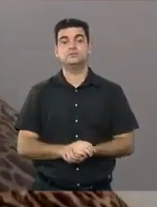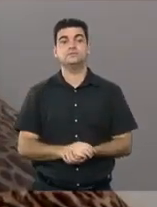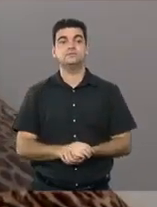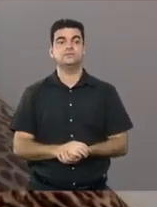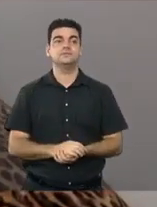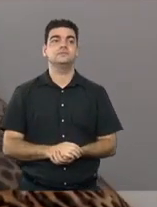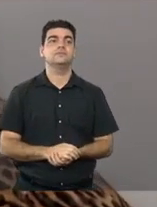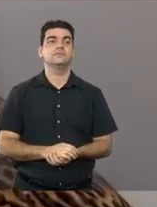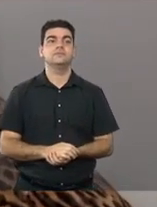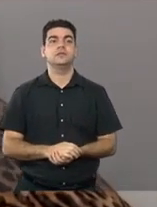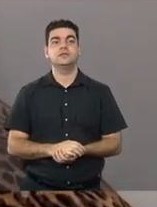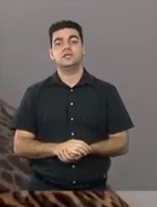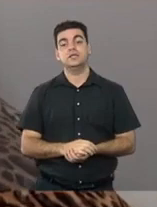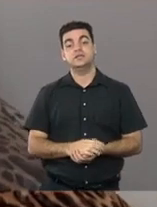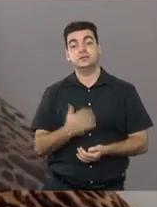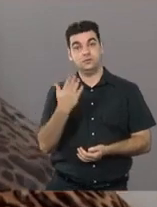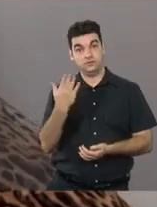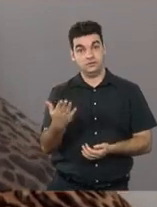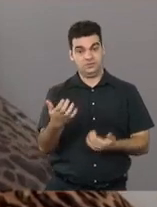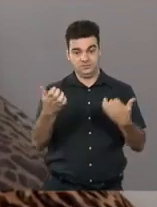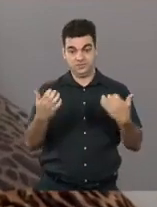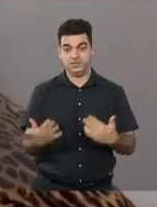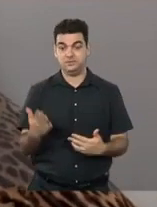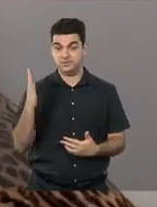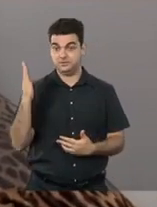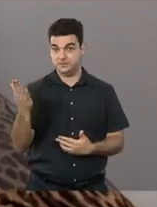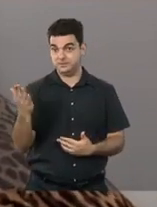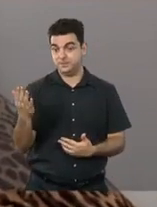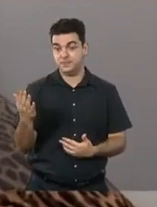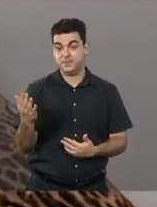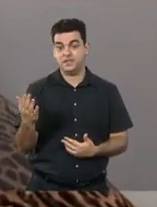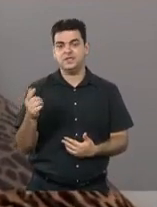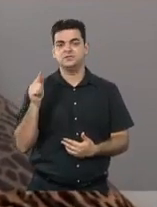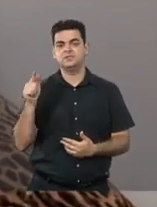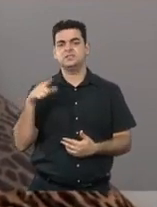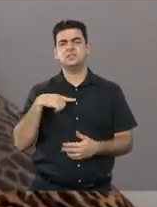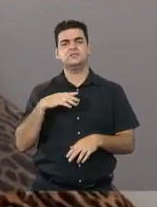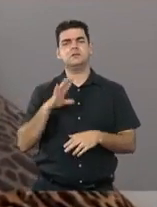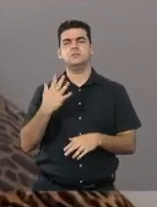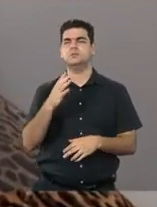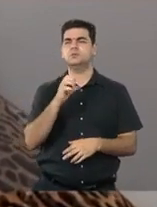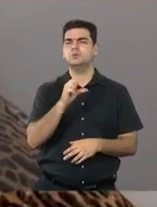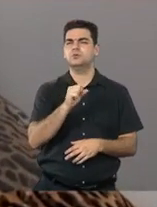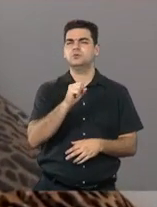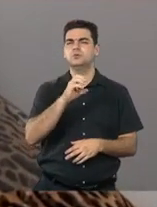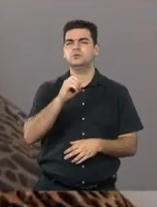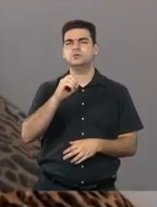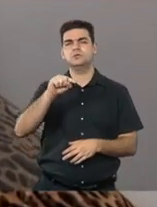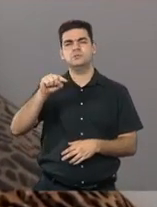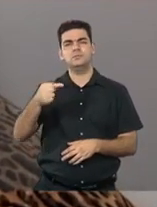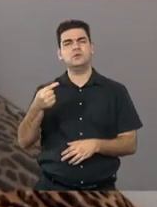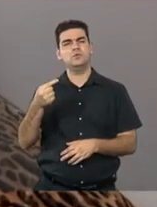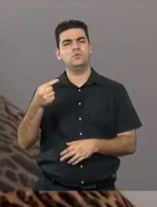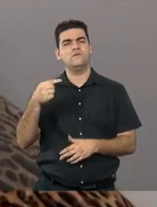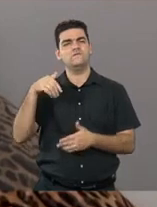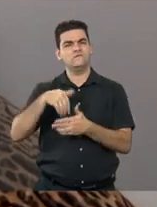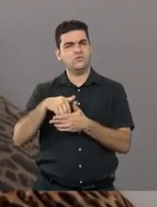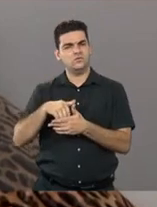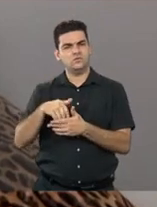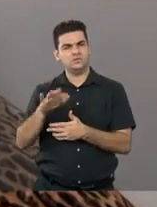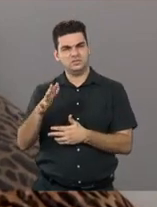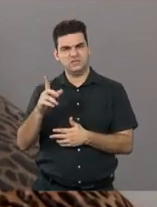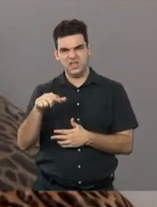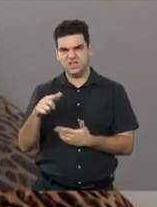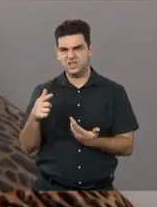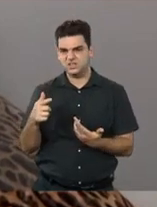Pode, Luísa, com certeza. Por outro lado, também, você teve quase 800 mil votos para a senadora, não é? 800,